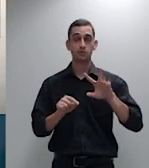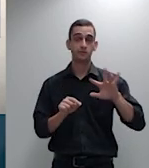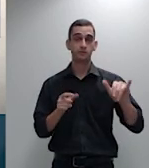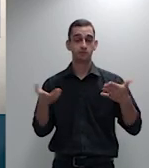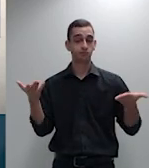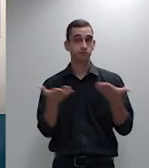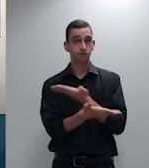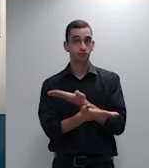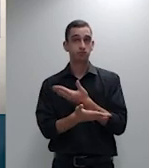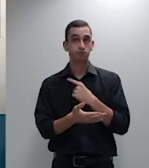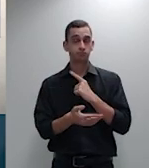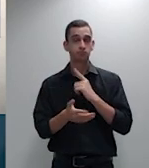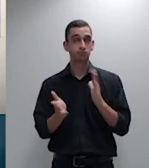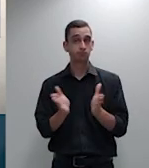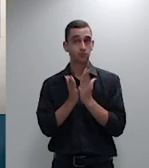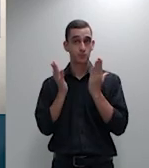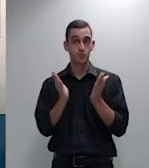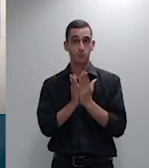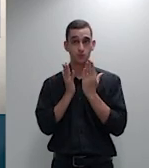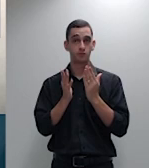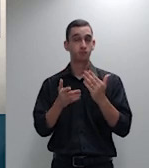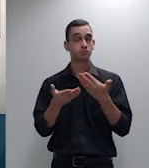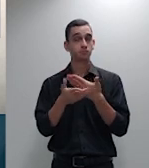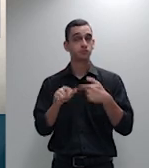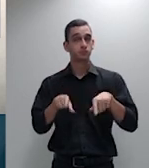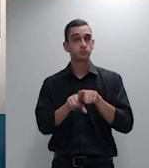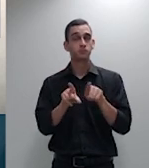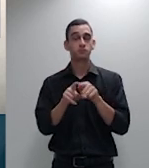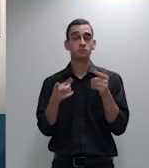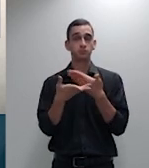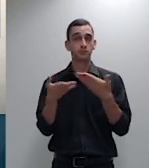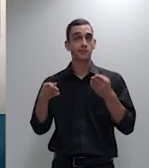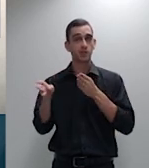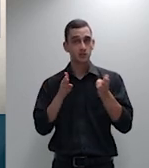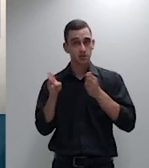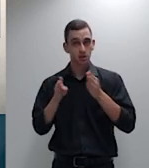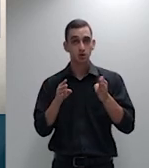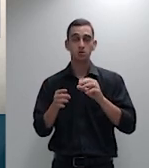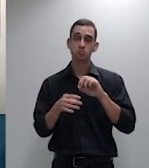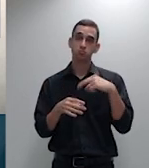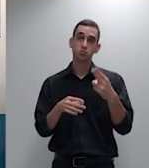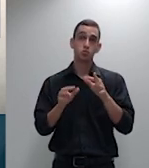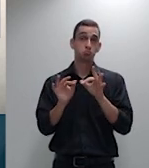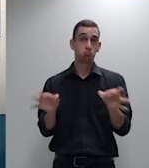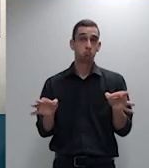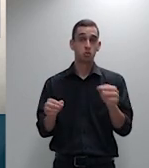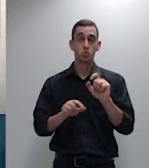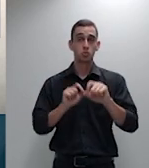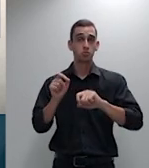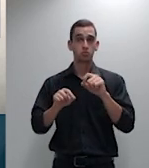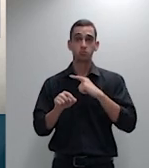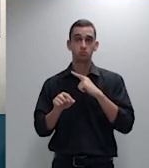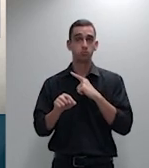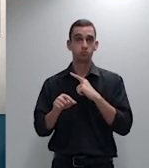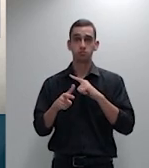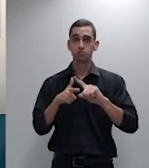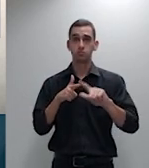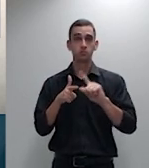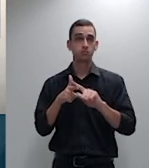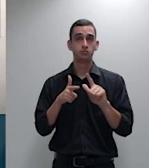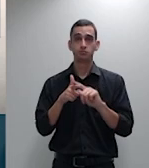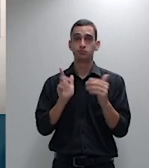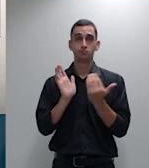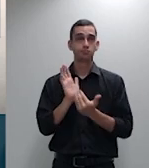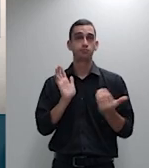acesso para os mais ricos aqueles que podem suportar o preço ilegalidade do reajuste por faixa significa transferência de renda estou